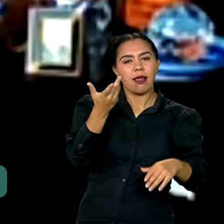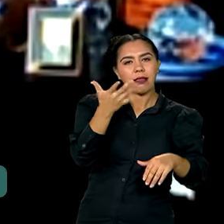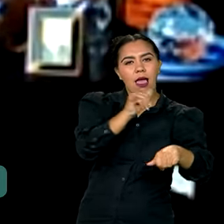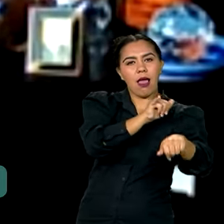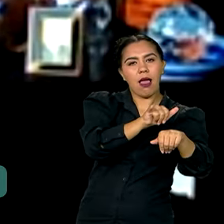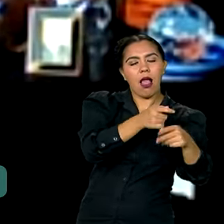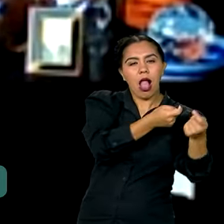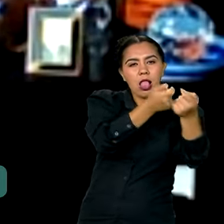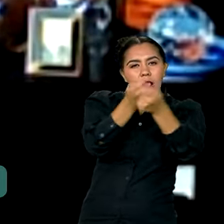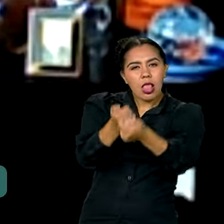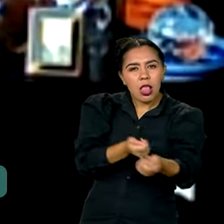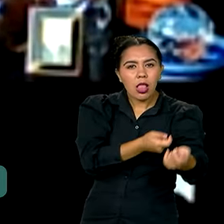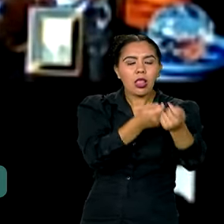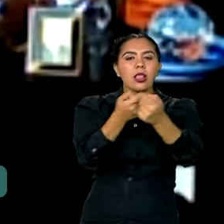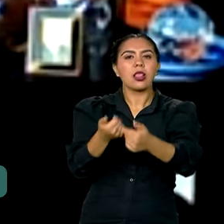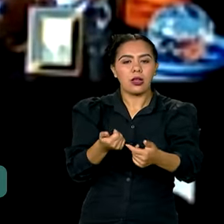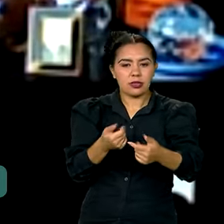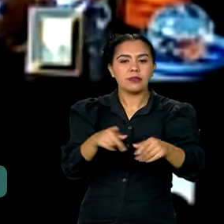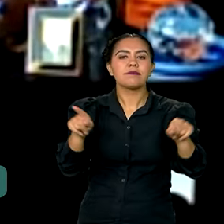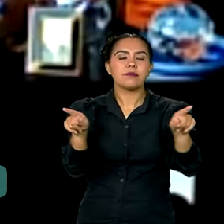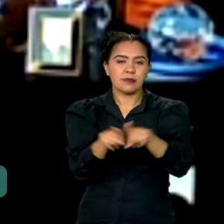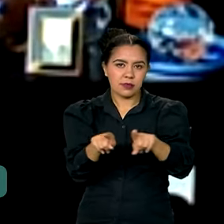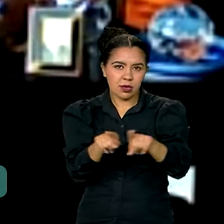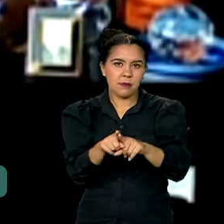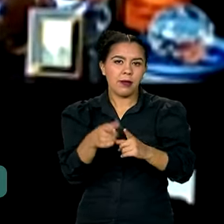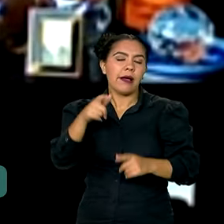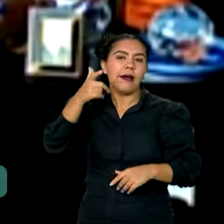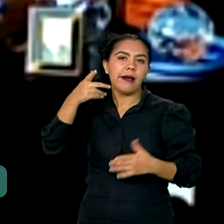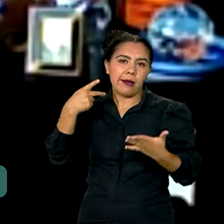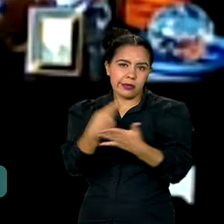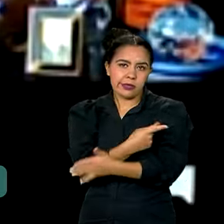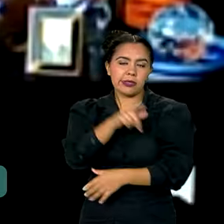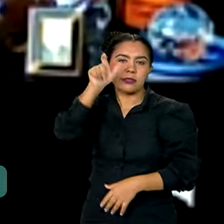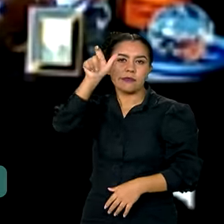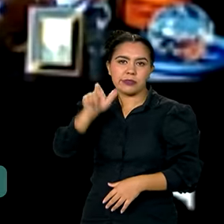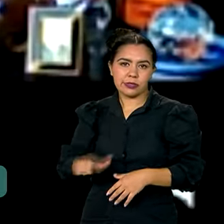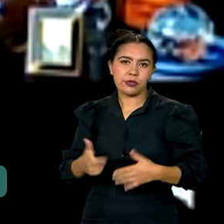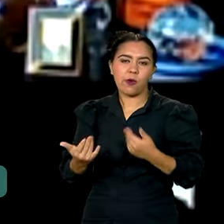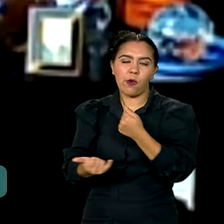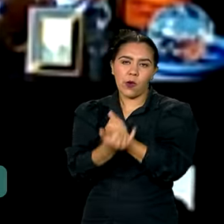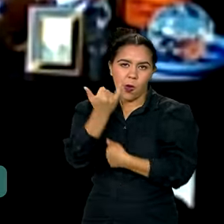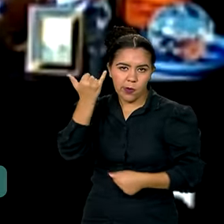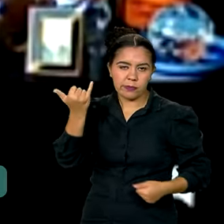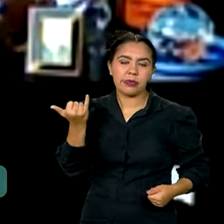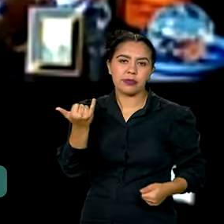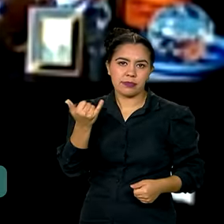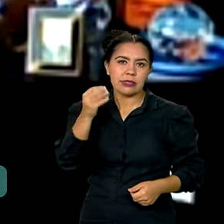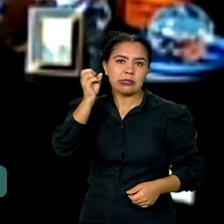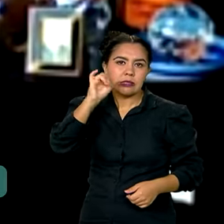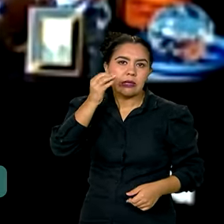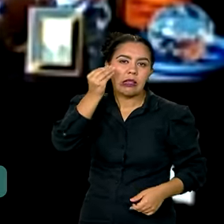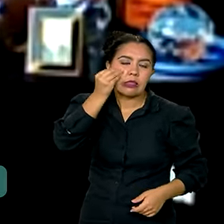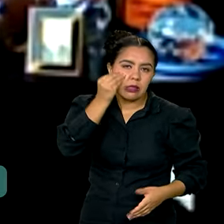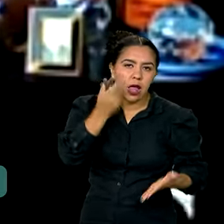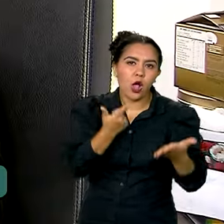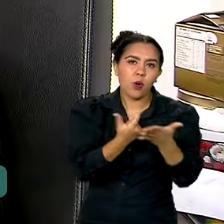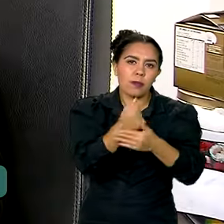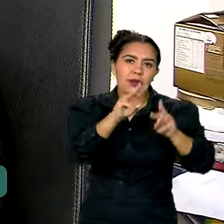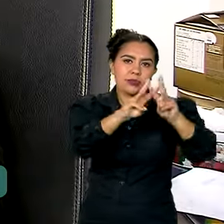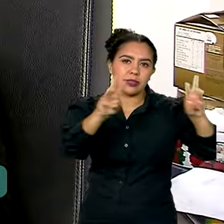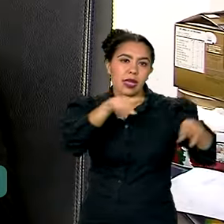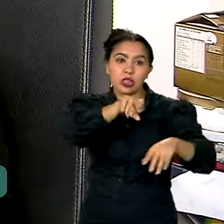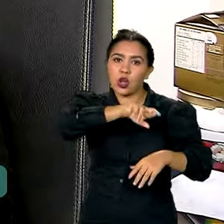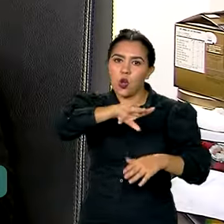certificação, ser teu direito. E muito provavelmente a pessoa vai ser lesada se tentar fazer alguma compra desse site não certificado.